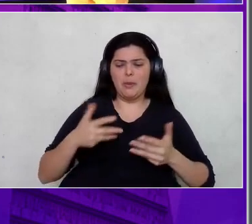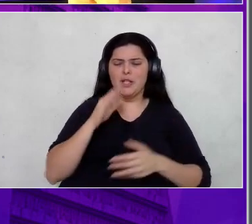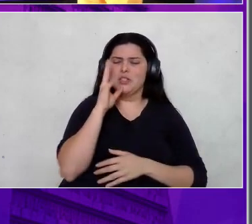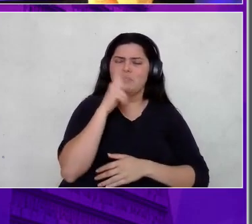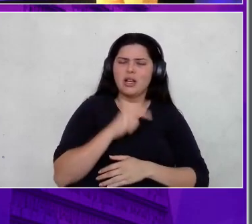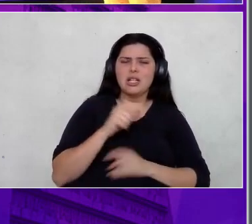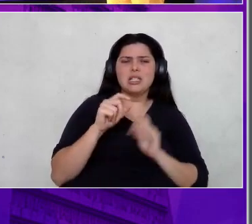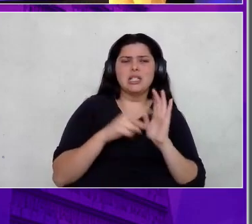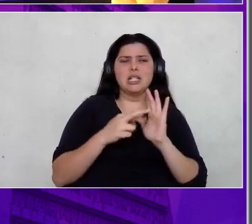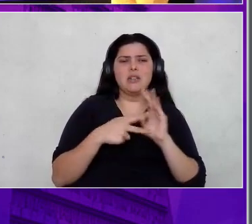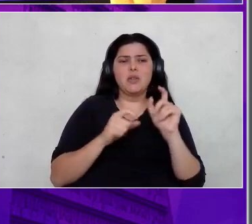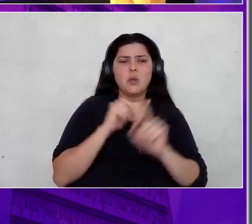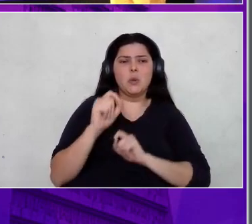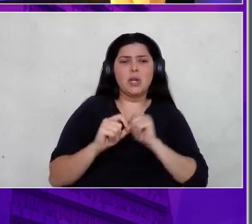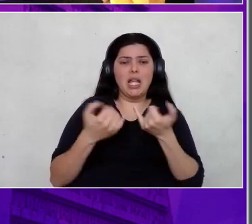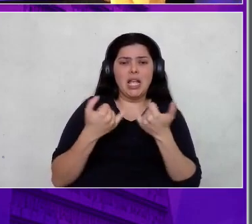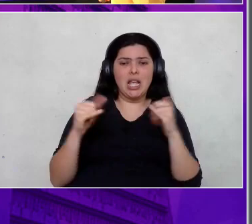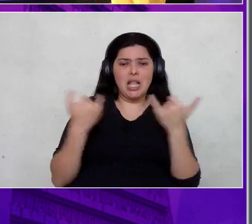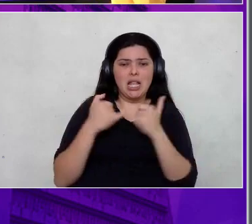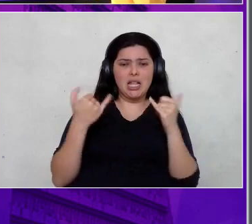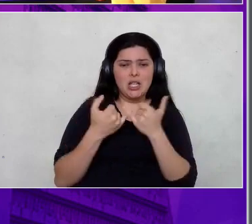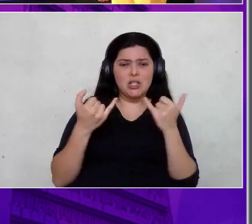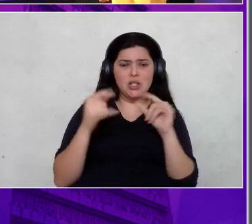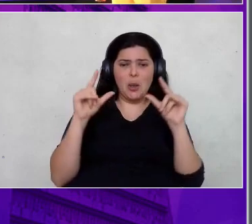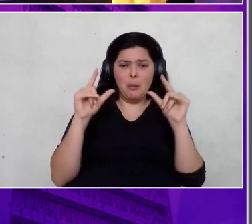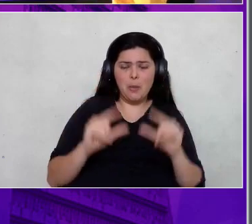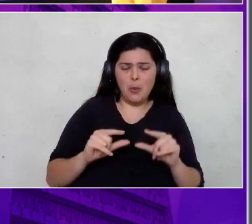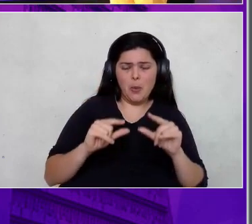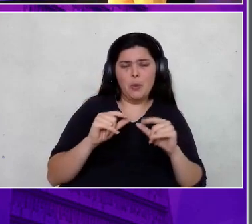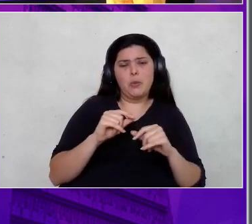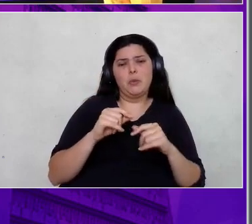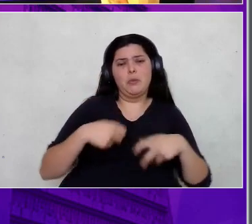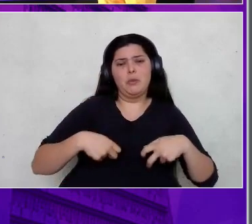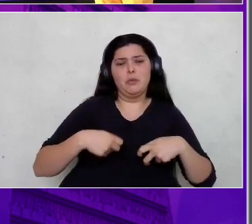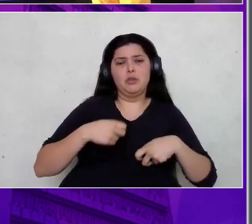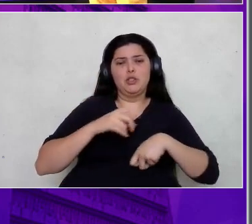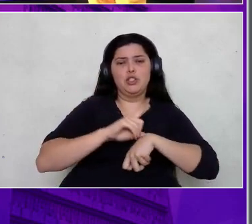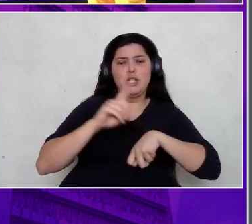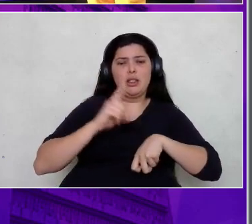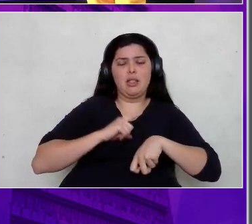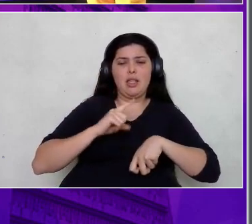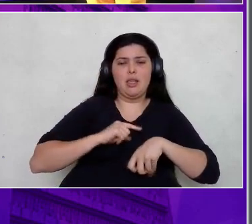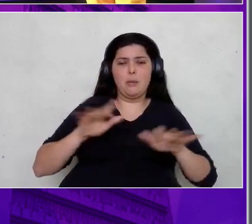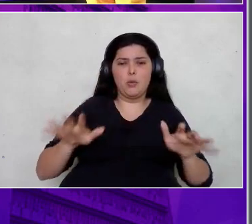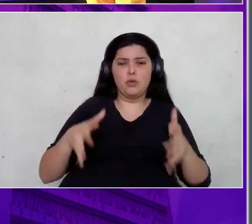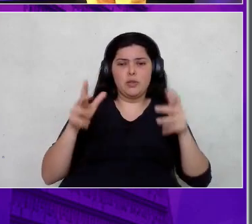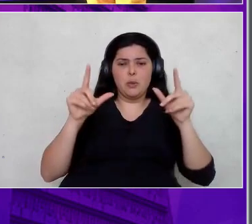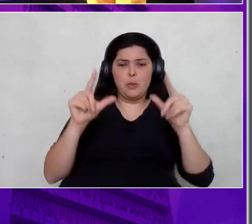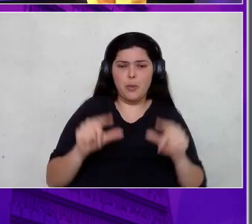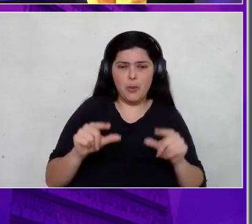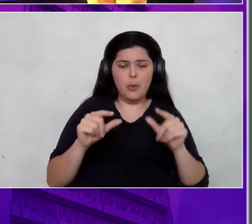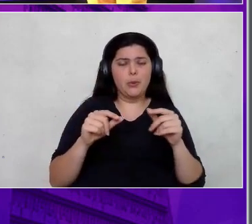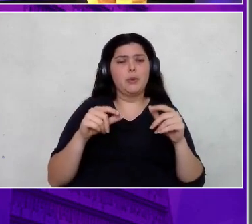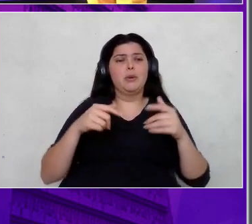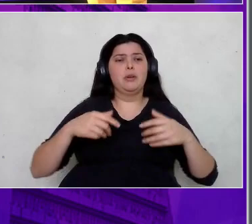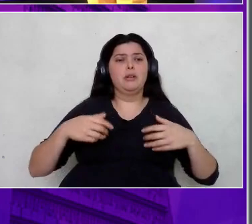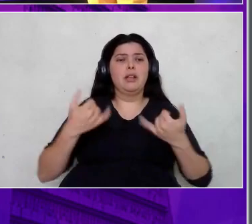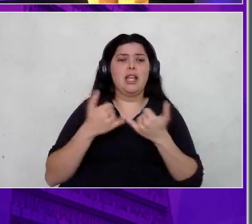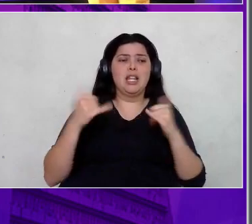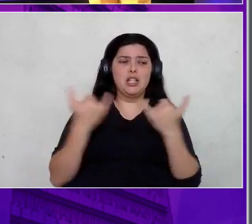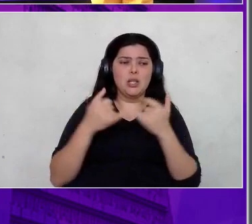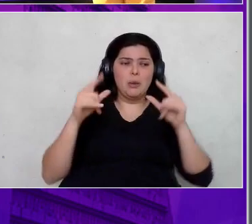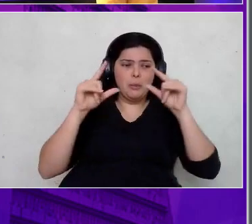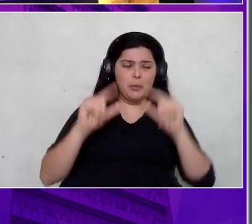menos energia para a gente gastar durante o dia. Menos motivação, menos energia. Estão